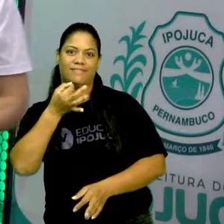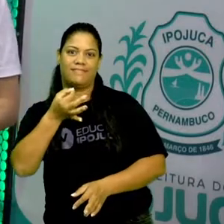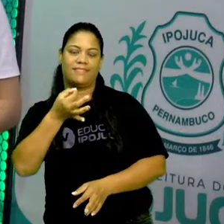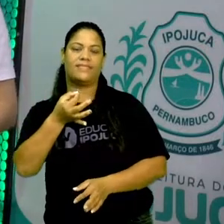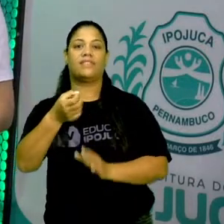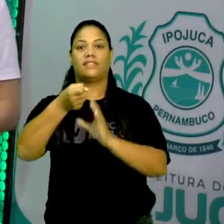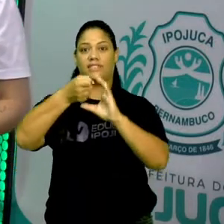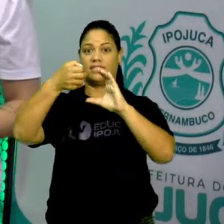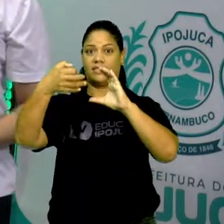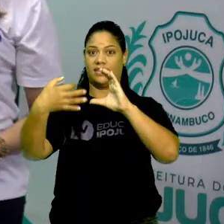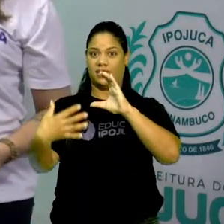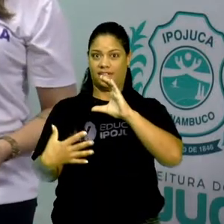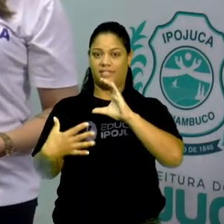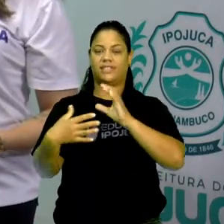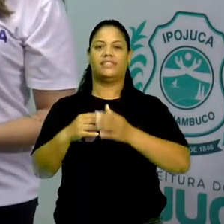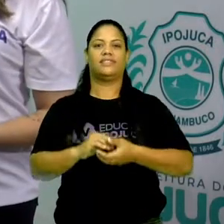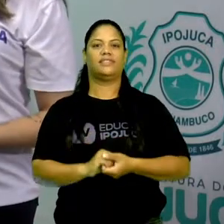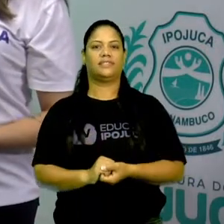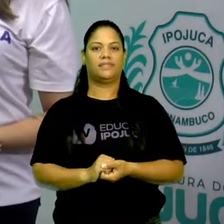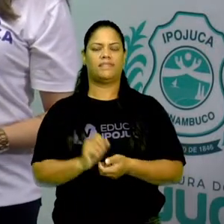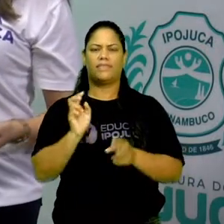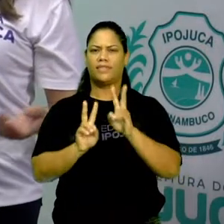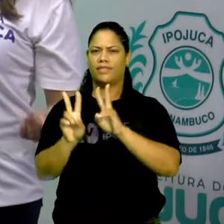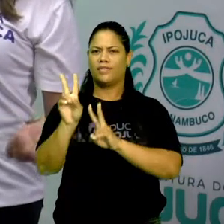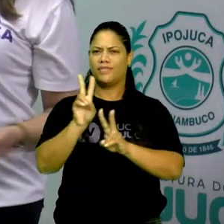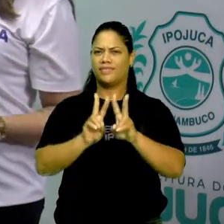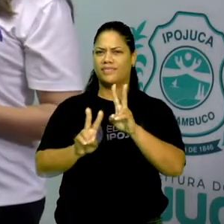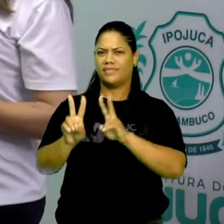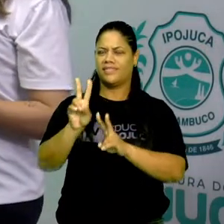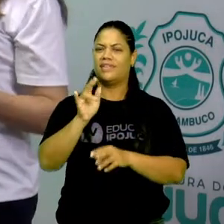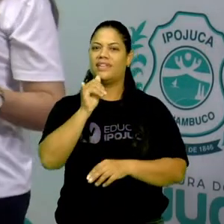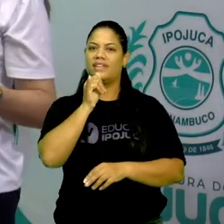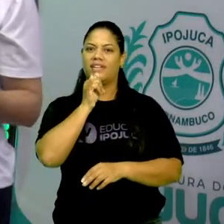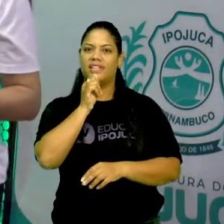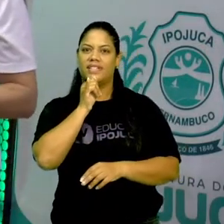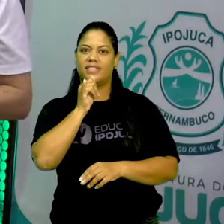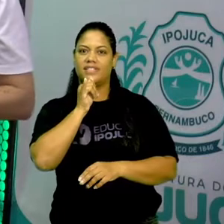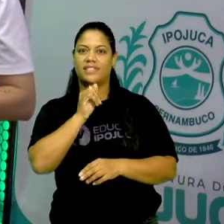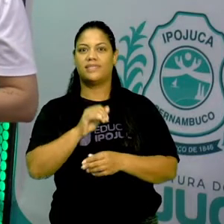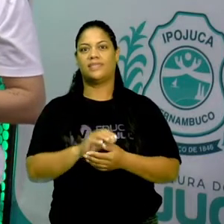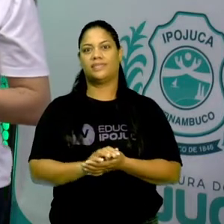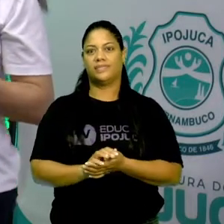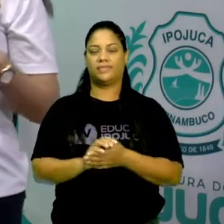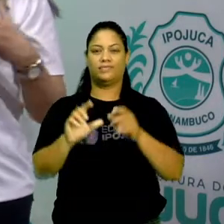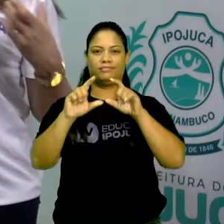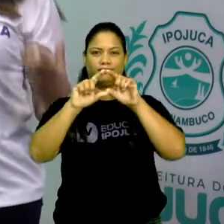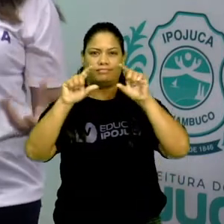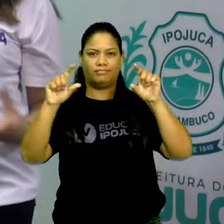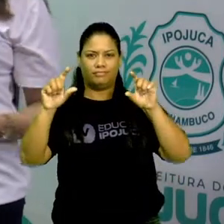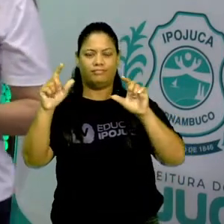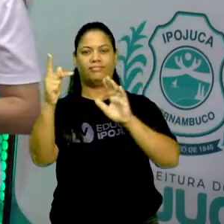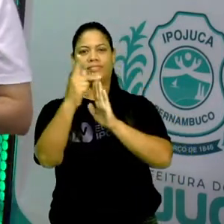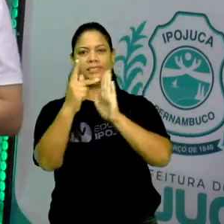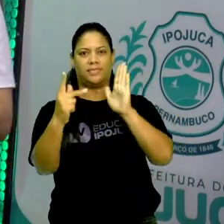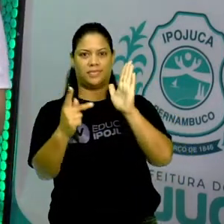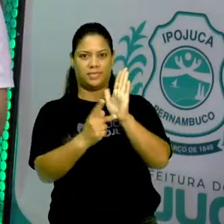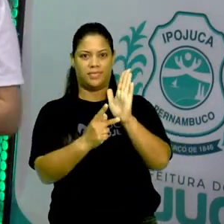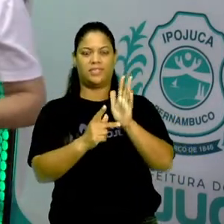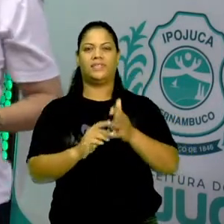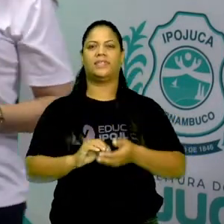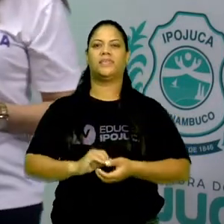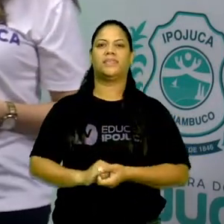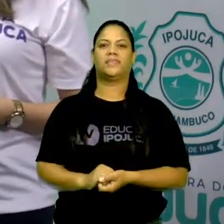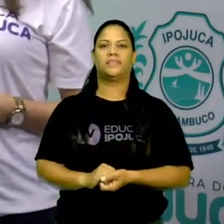característica aí da paródia. Observe aí esse exemplo, que é um trecho do poema Canção do Exílio, do poeta